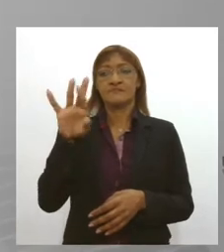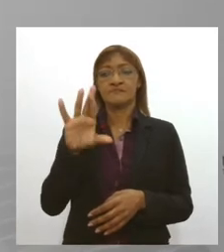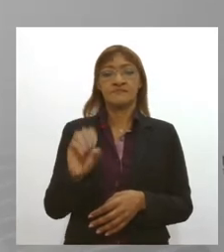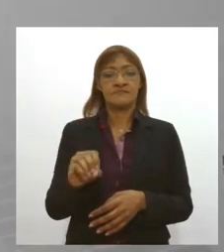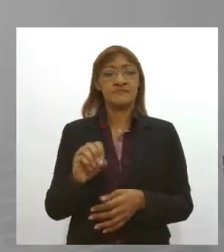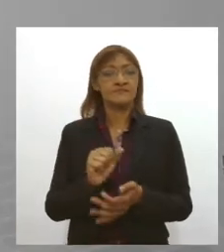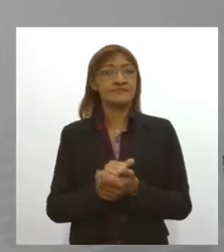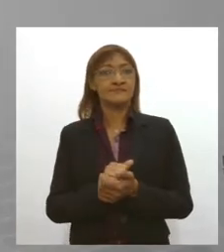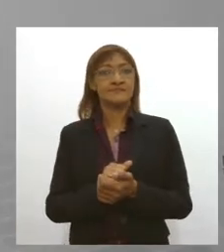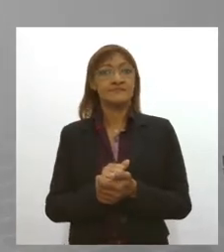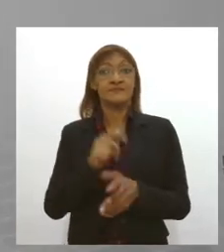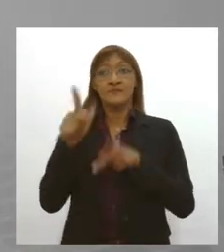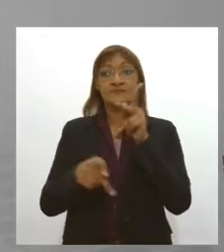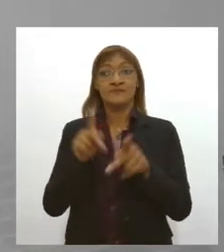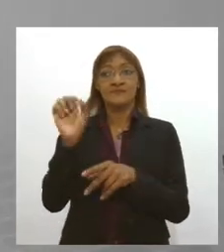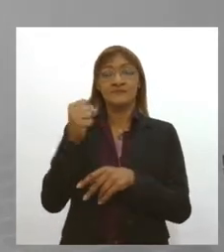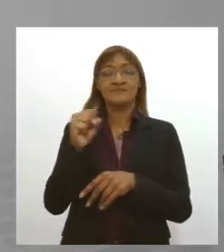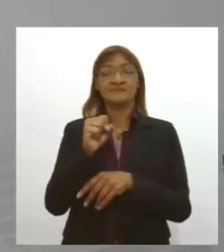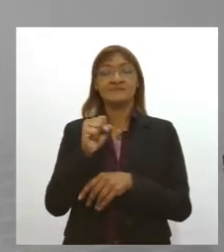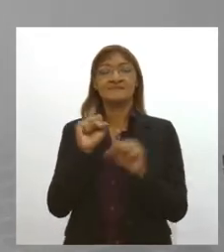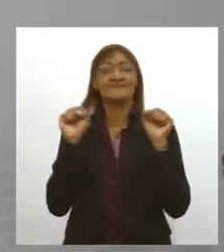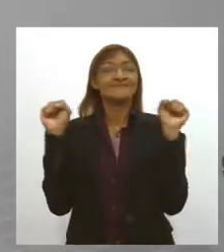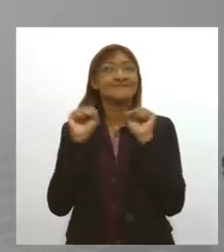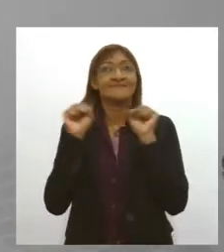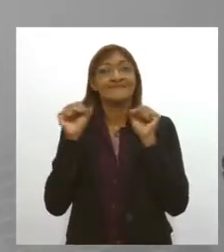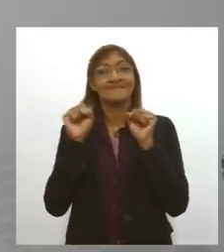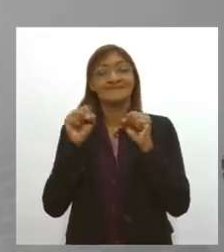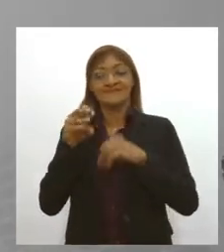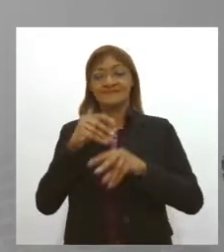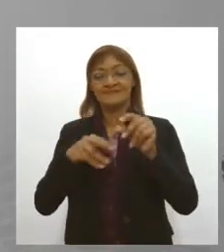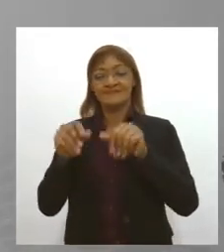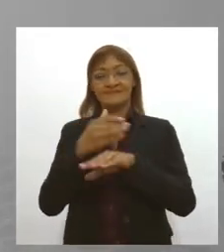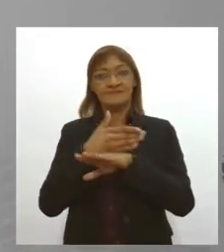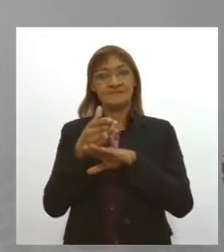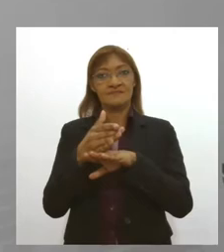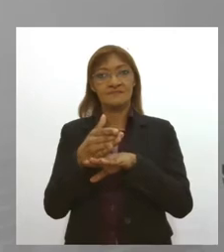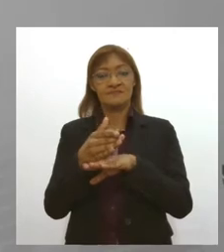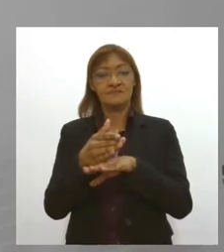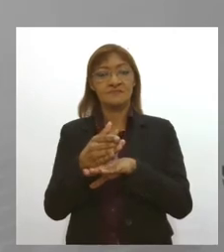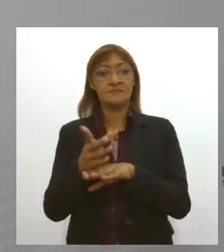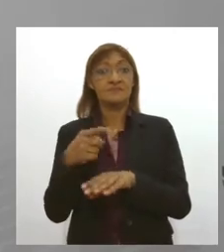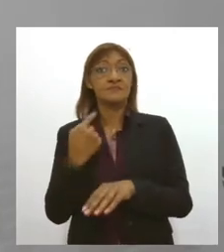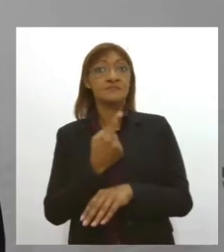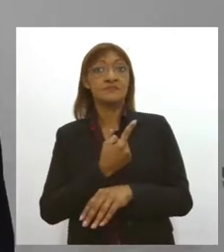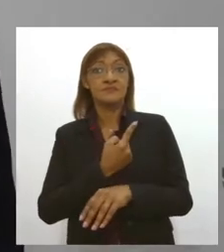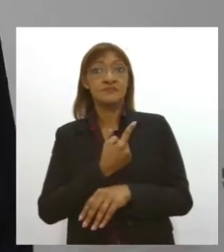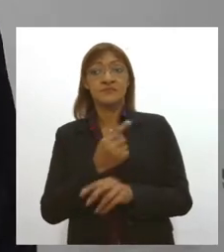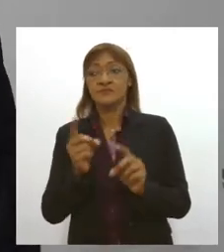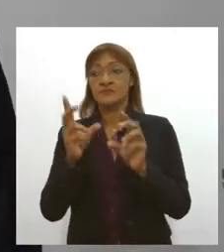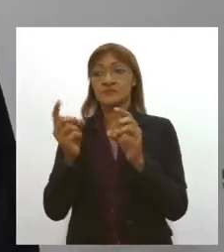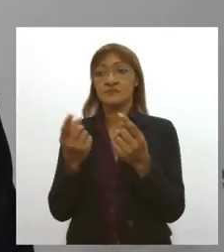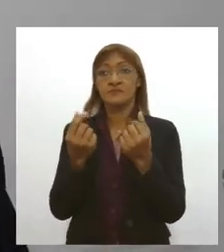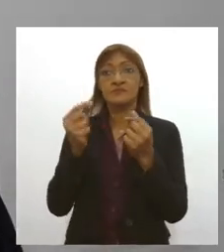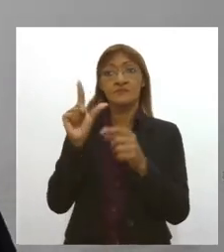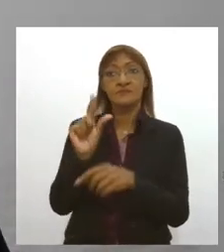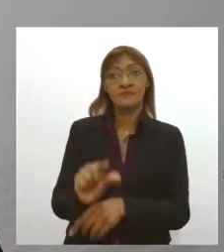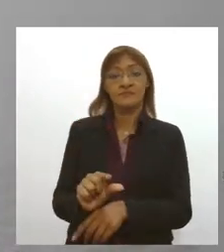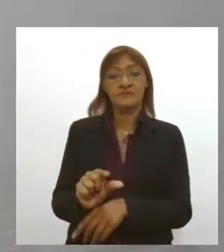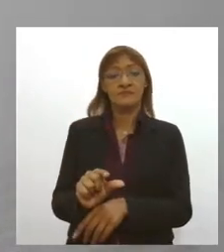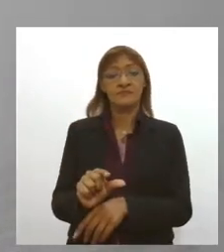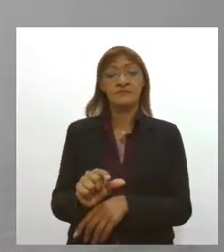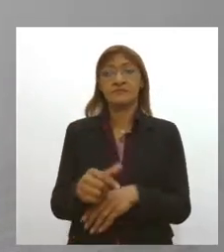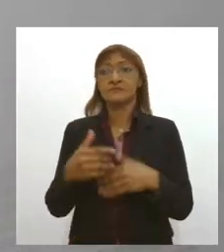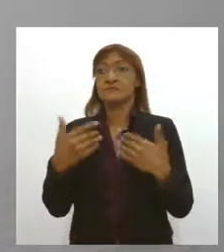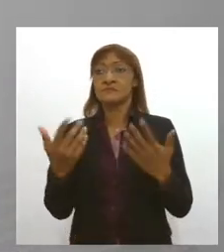adora farinha assim como eu adoro e nós temos um bom preço da farinha e se a gente não proteger o